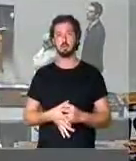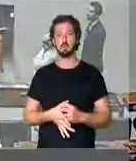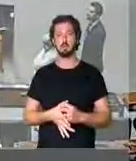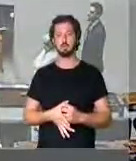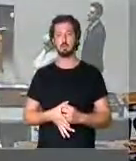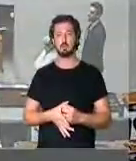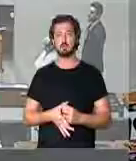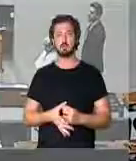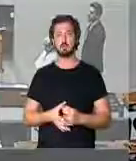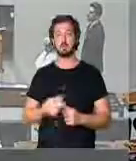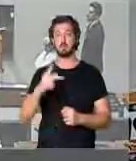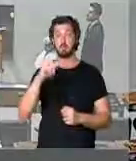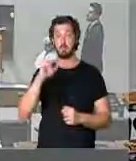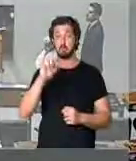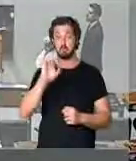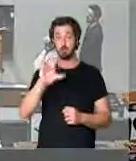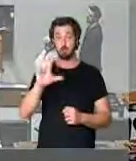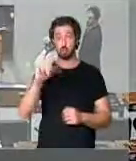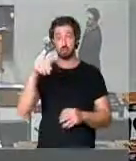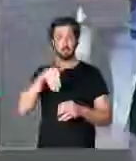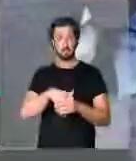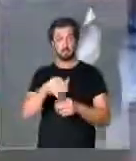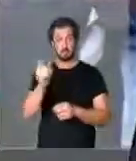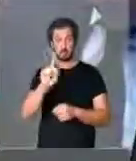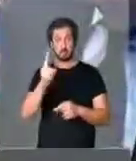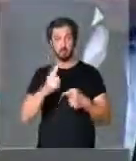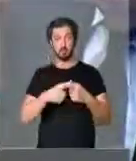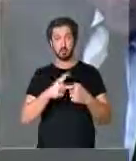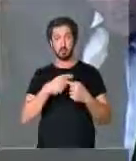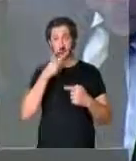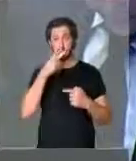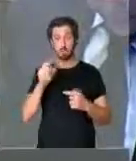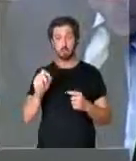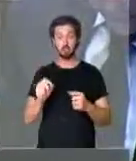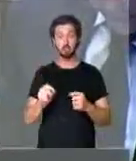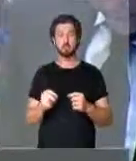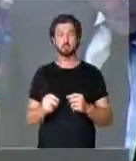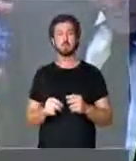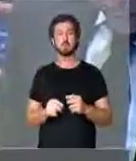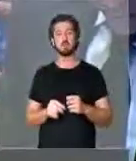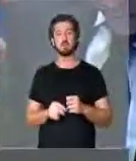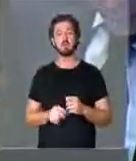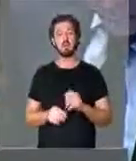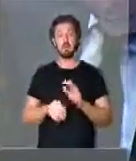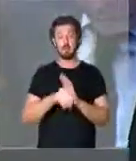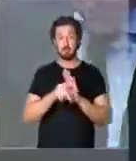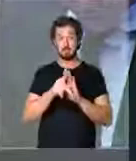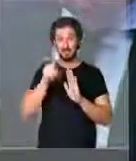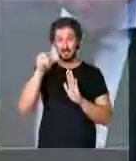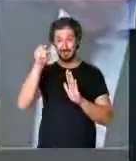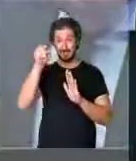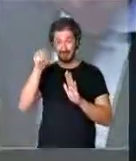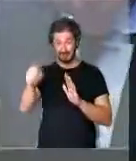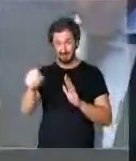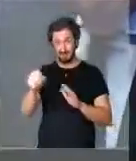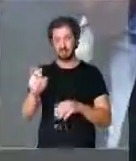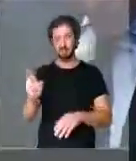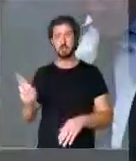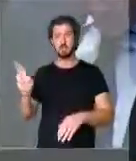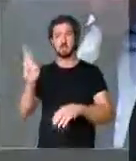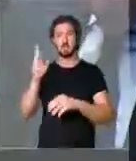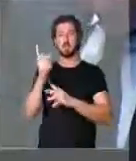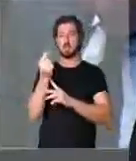O pessoal vota não, porque entende que, especificamente nessa medida provisória, recursos